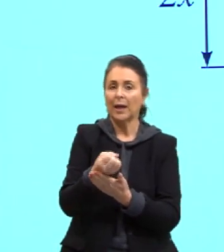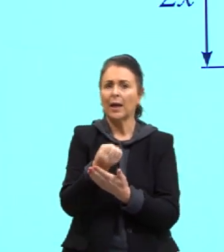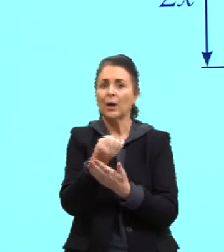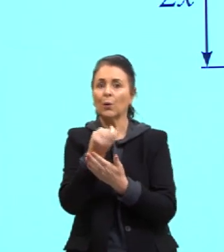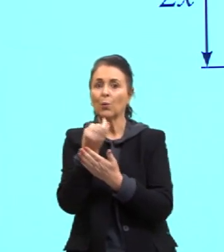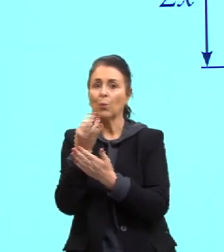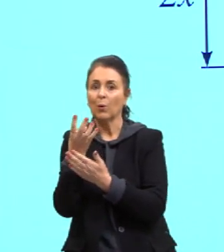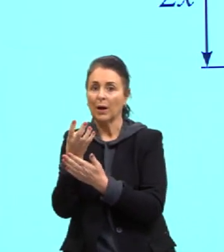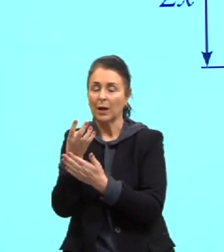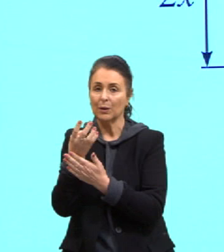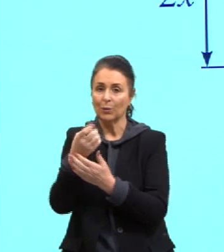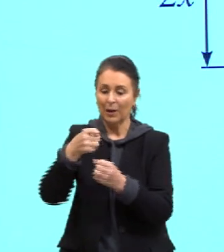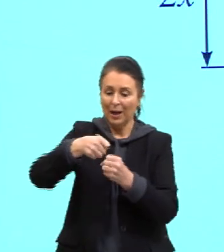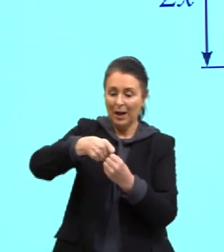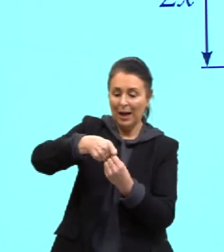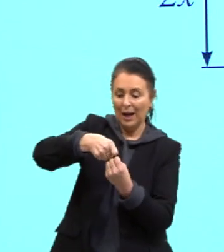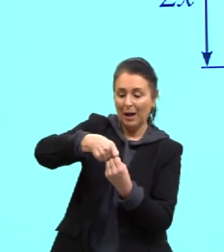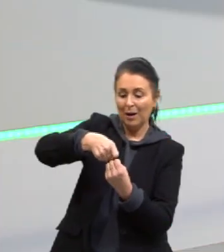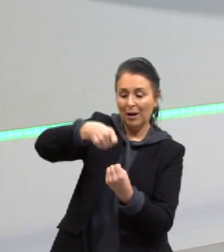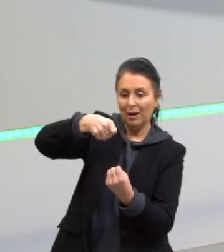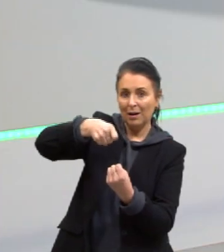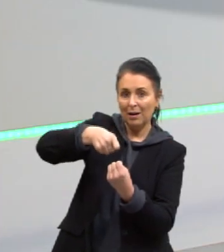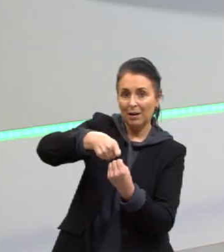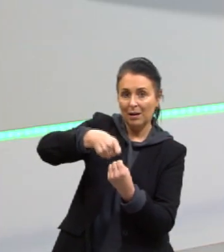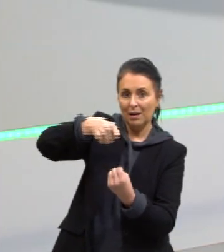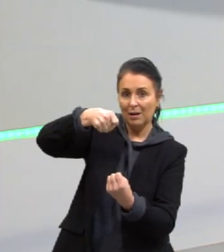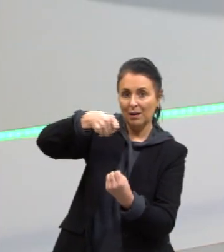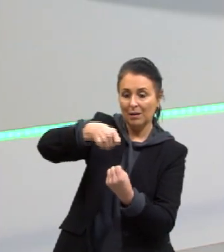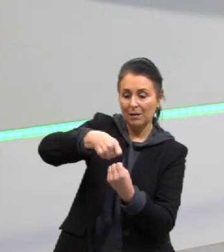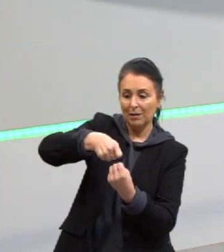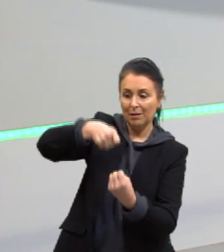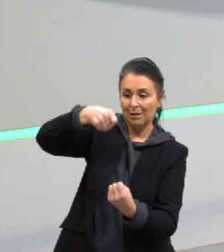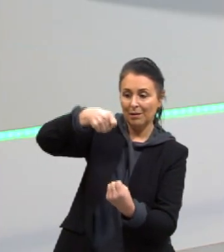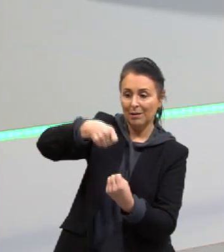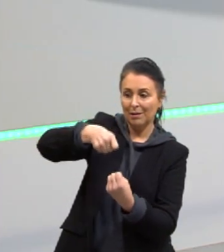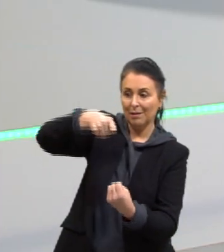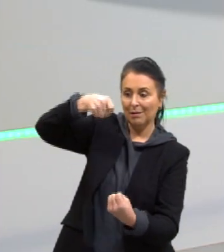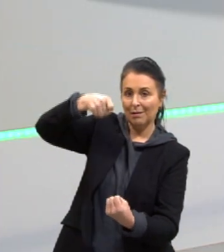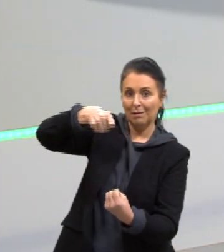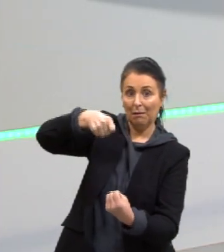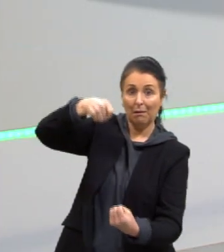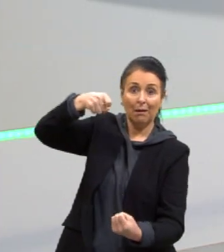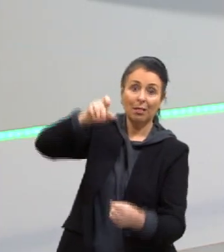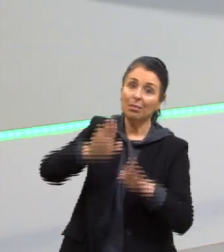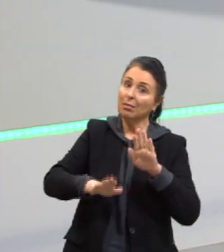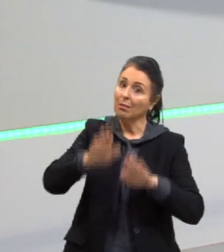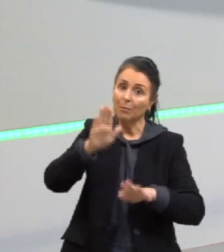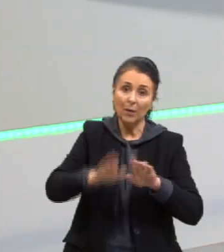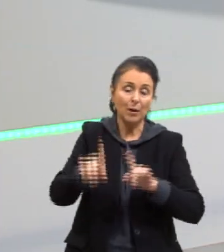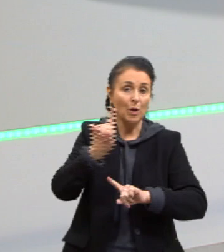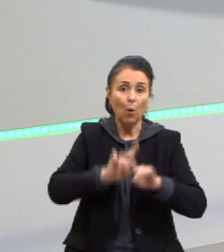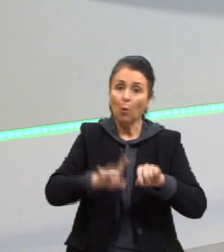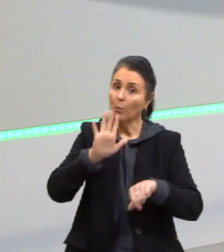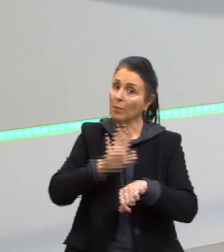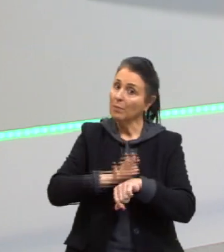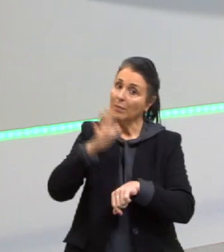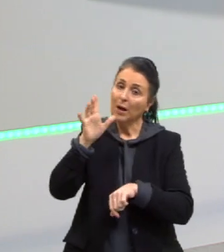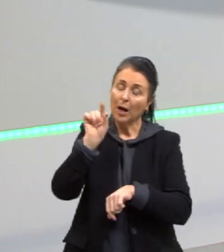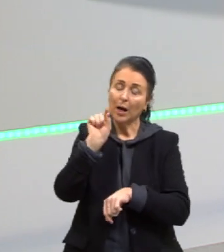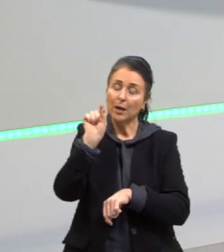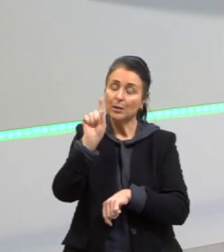estica ou não. Porque a gente sabe, tem algumas molas mais rígidas. E outras que a gente consegue